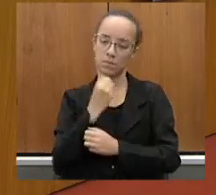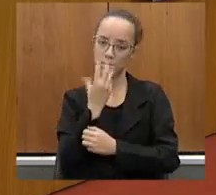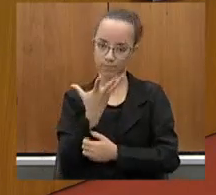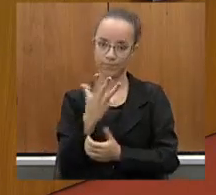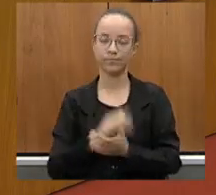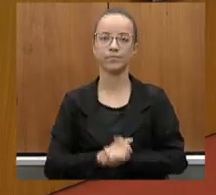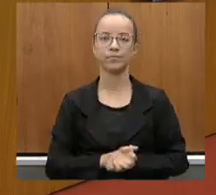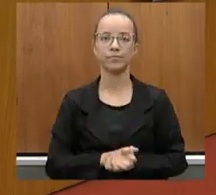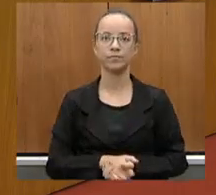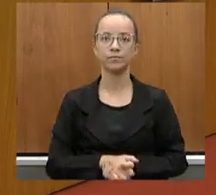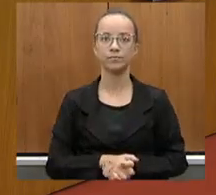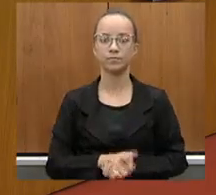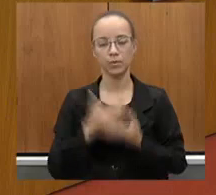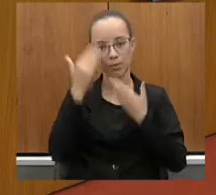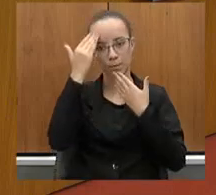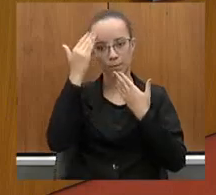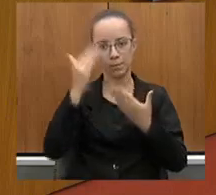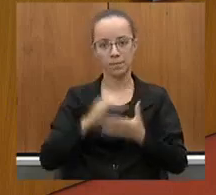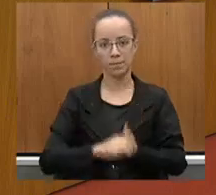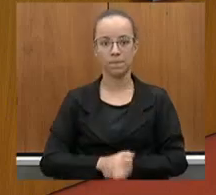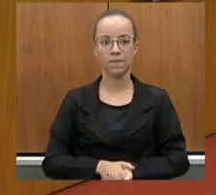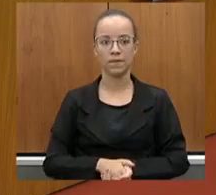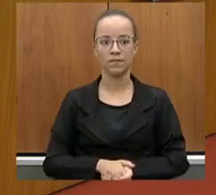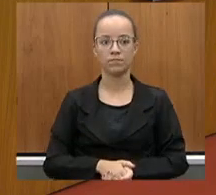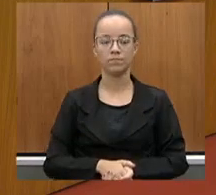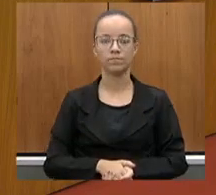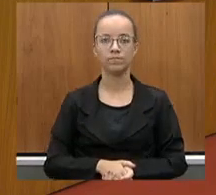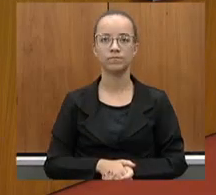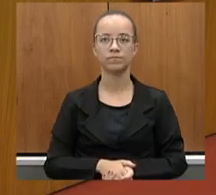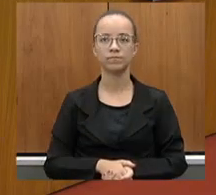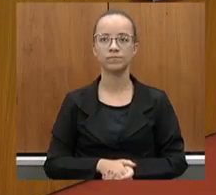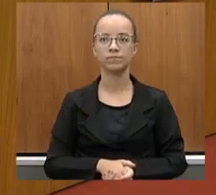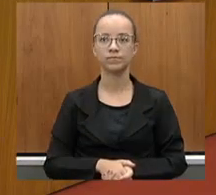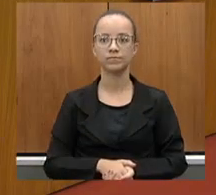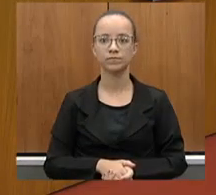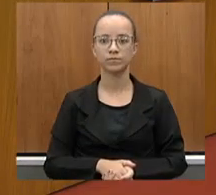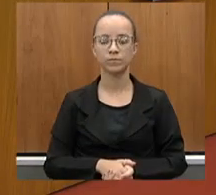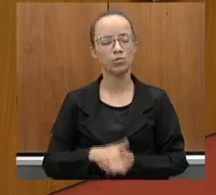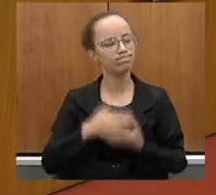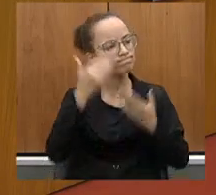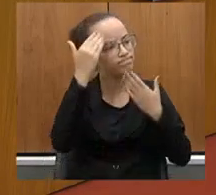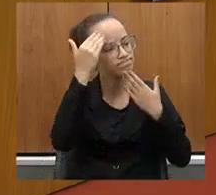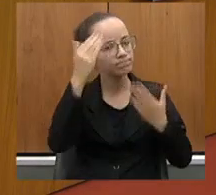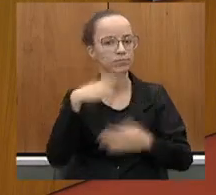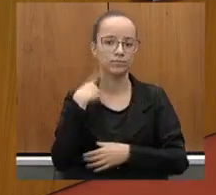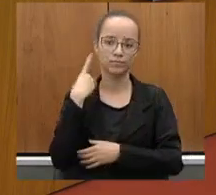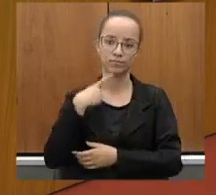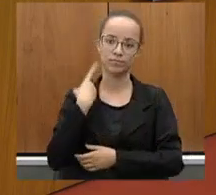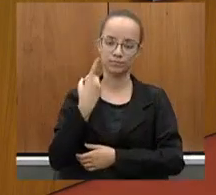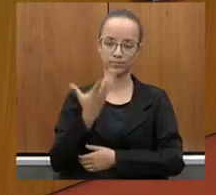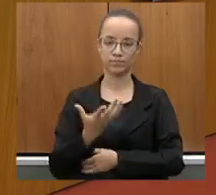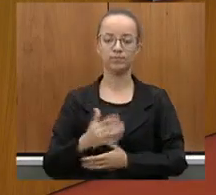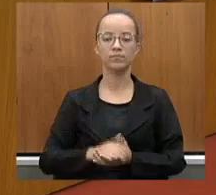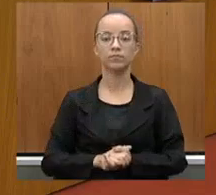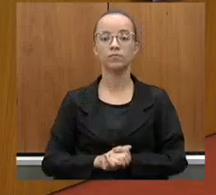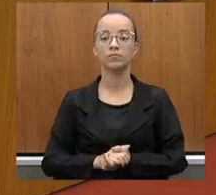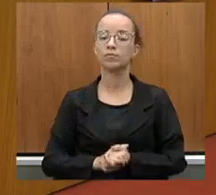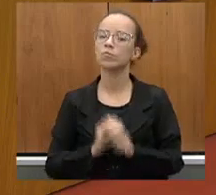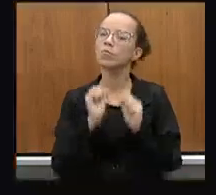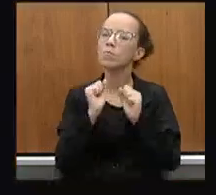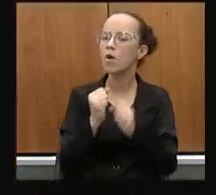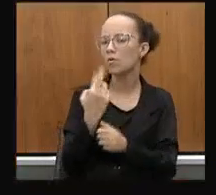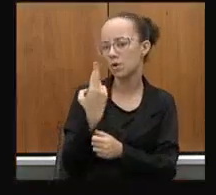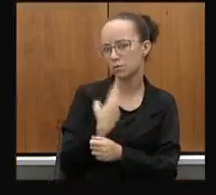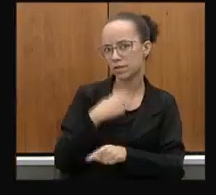Doutor Jean Freire, tem a palavra. Muito obrigado, deputado João Leite. Bem, pode me